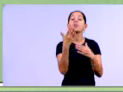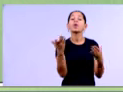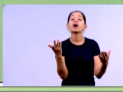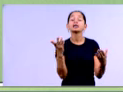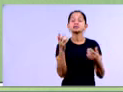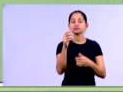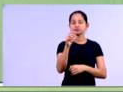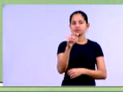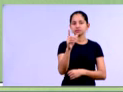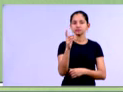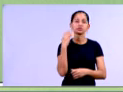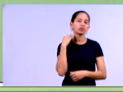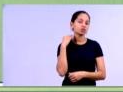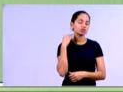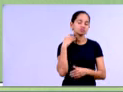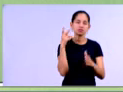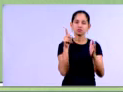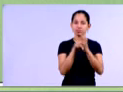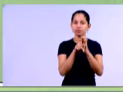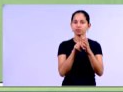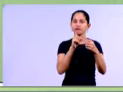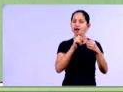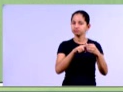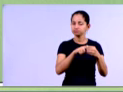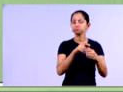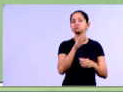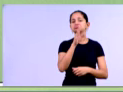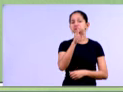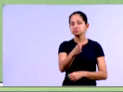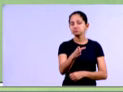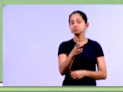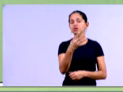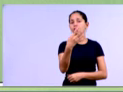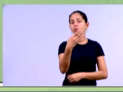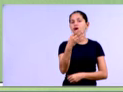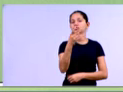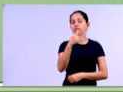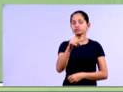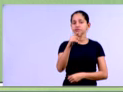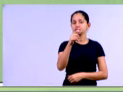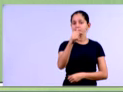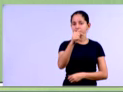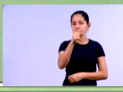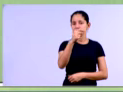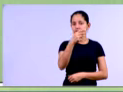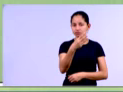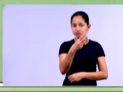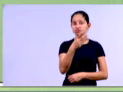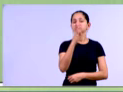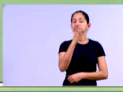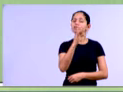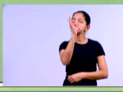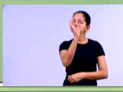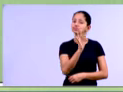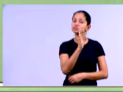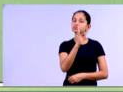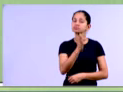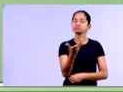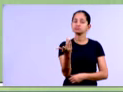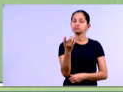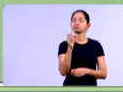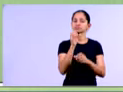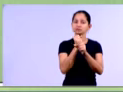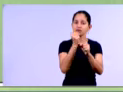nós temos 128.969, temos um percentual de 4,73% em relação ao ativo, ok?